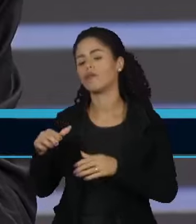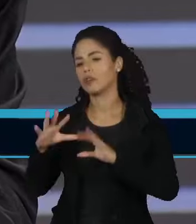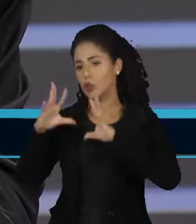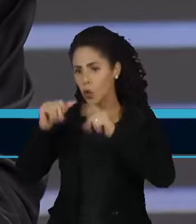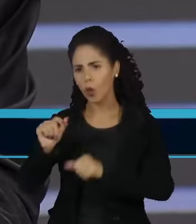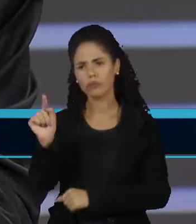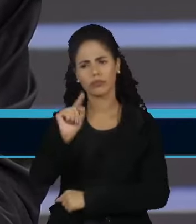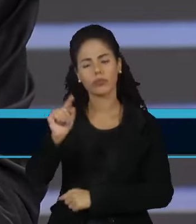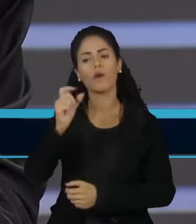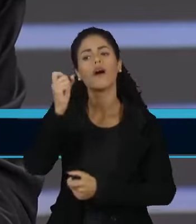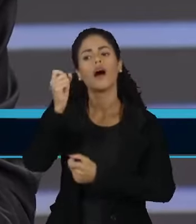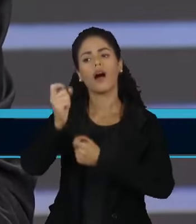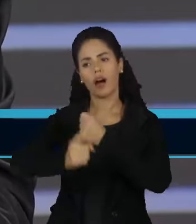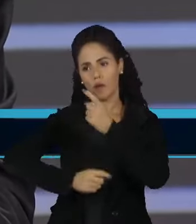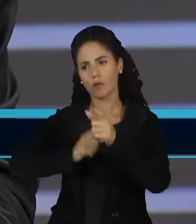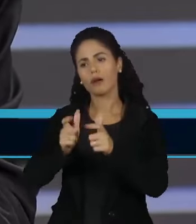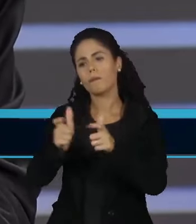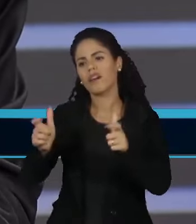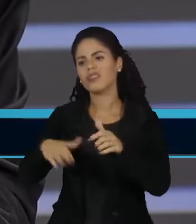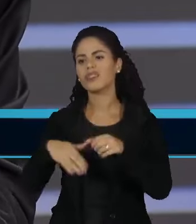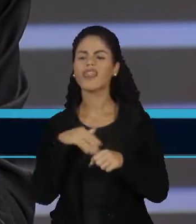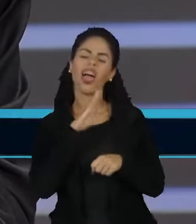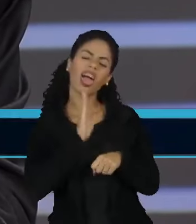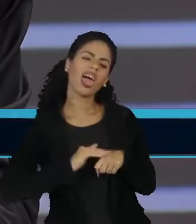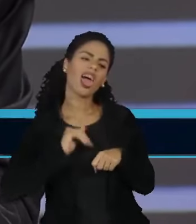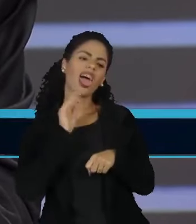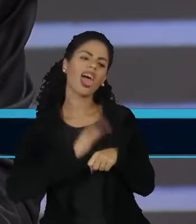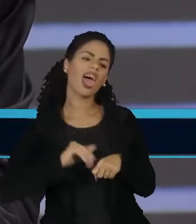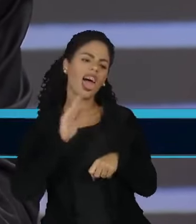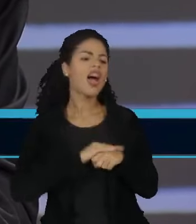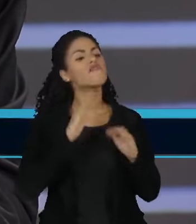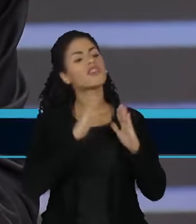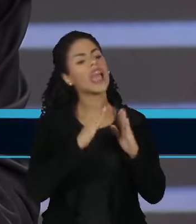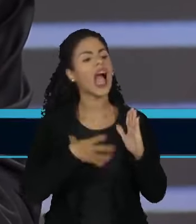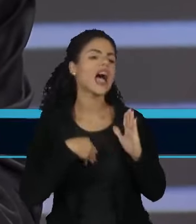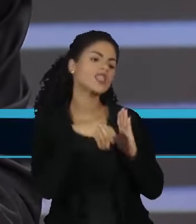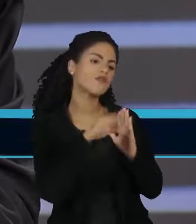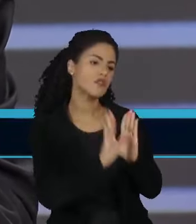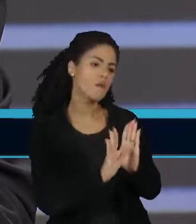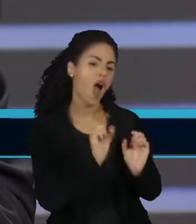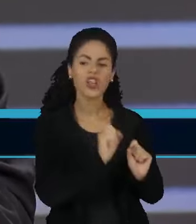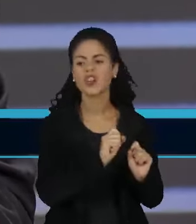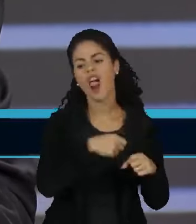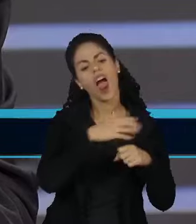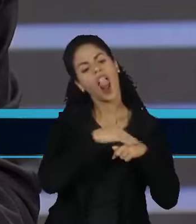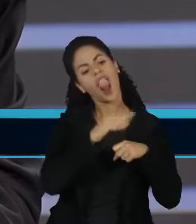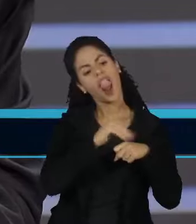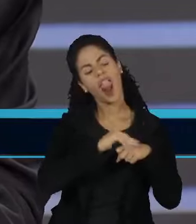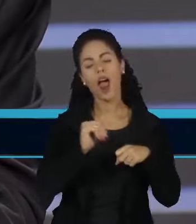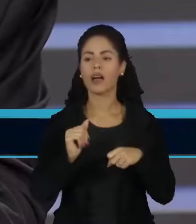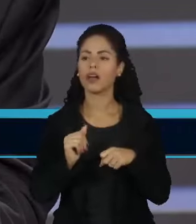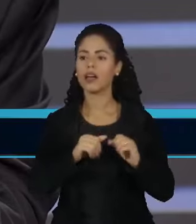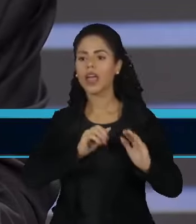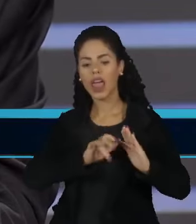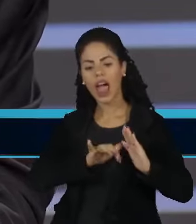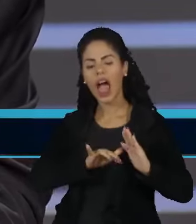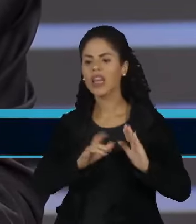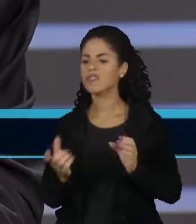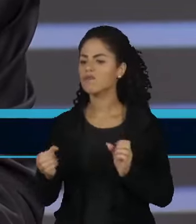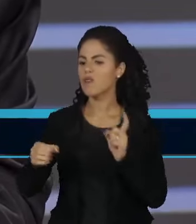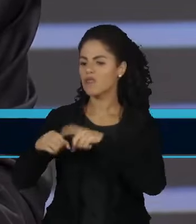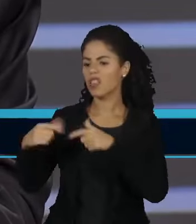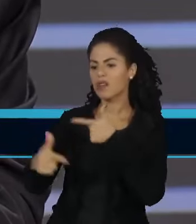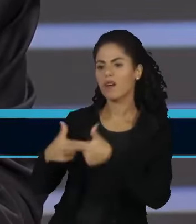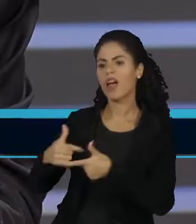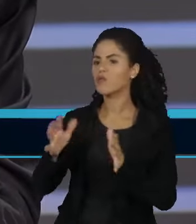todos, muitos são mimados, eles... Inclusive, para voltar, quer ficar todo mundo no home office, não quer voltar a trabalhar.